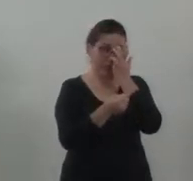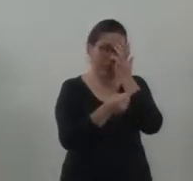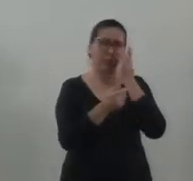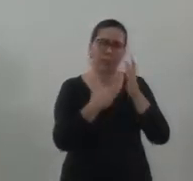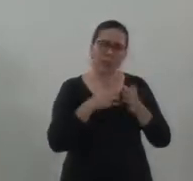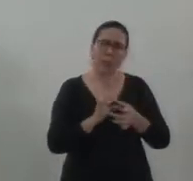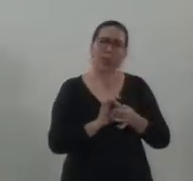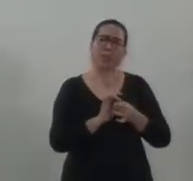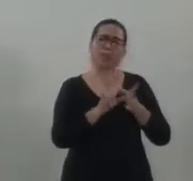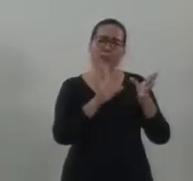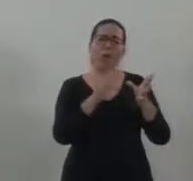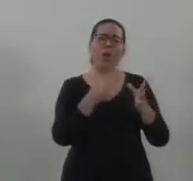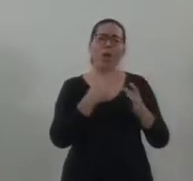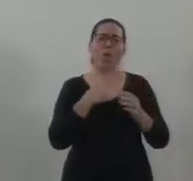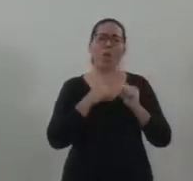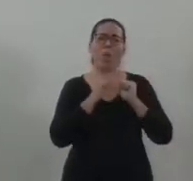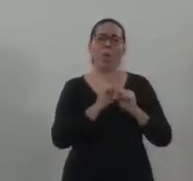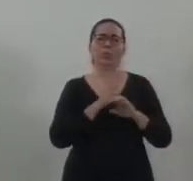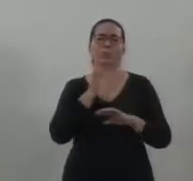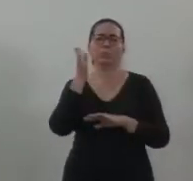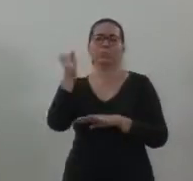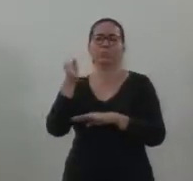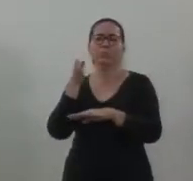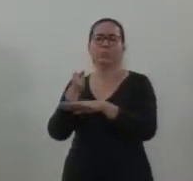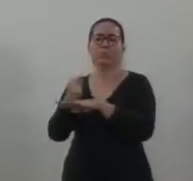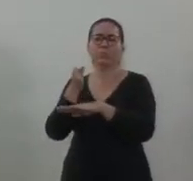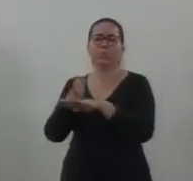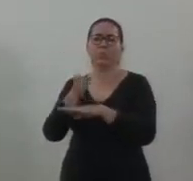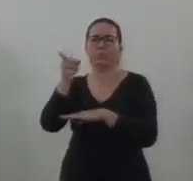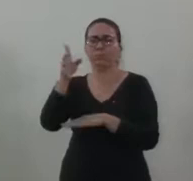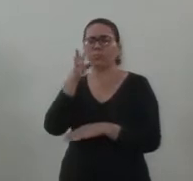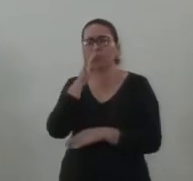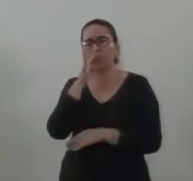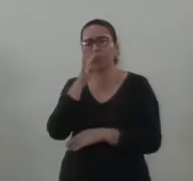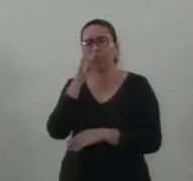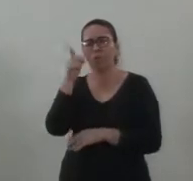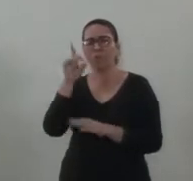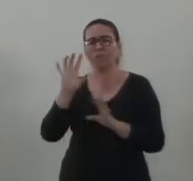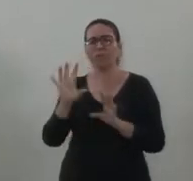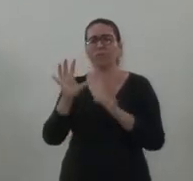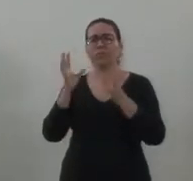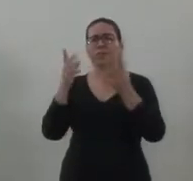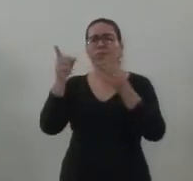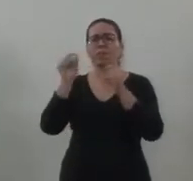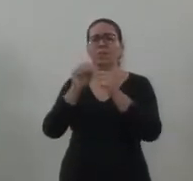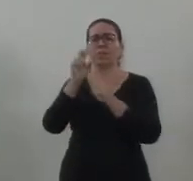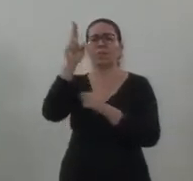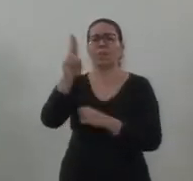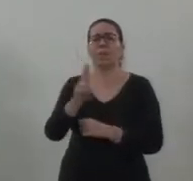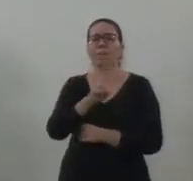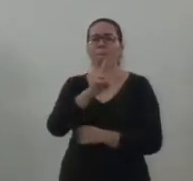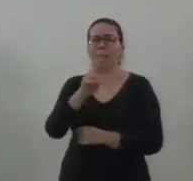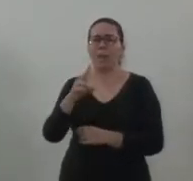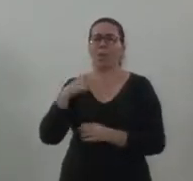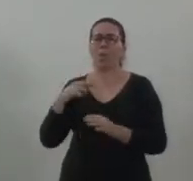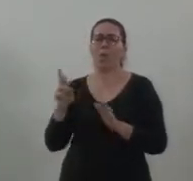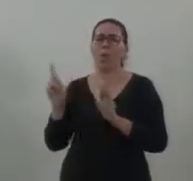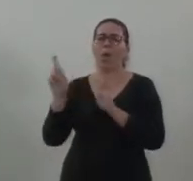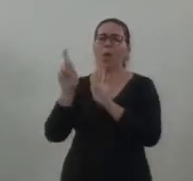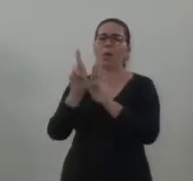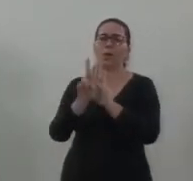autorizar a participar dessa celebração, representando a Câmara